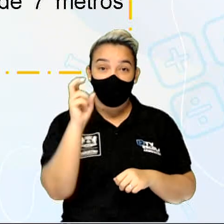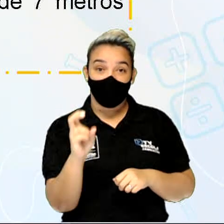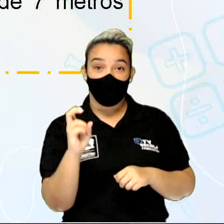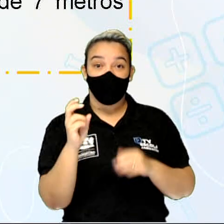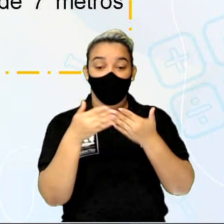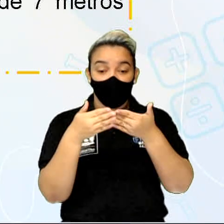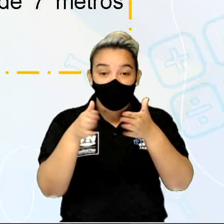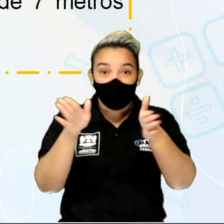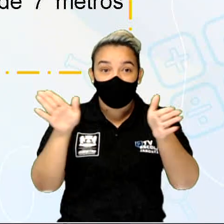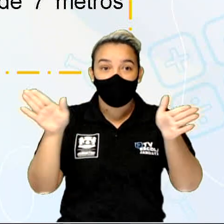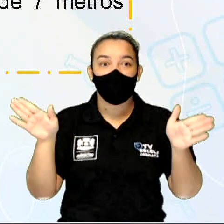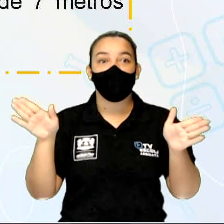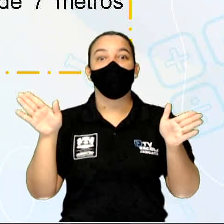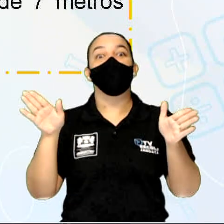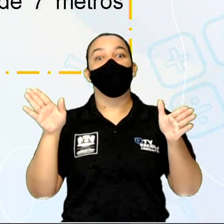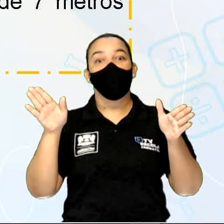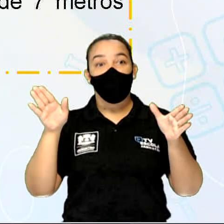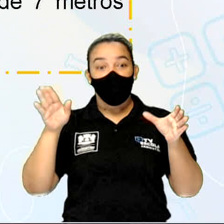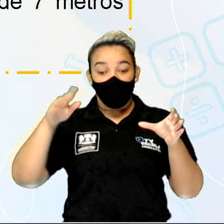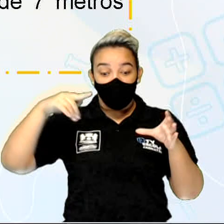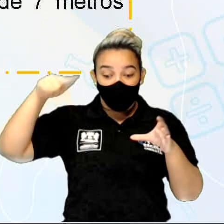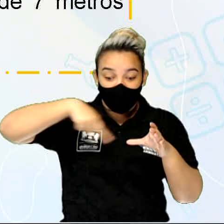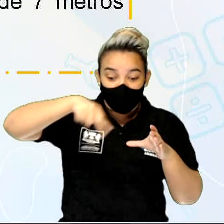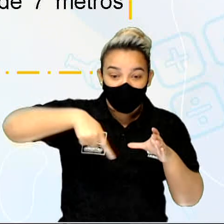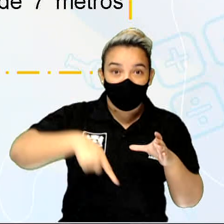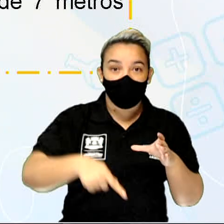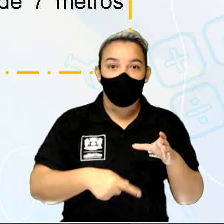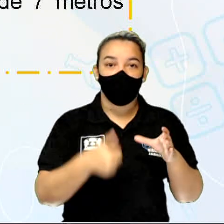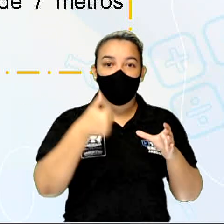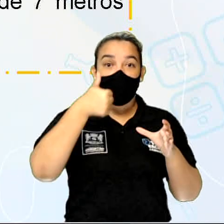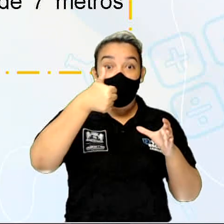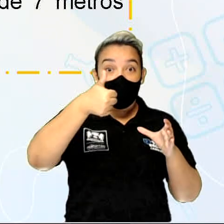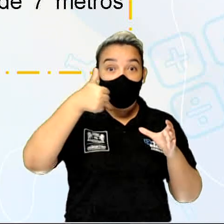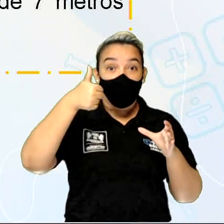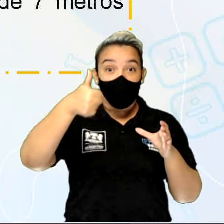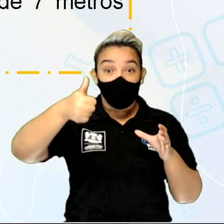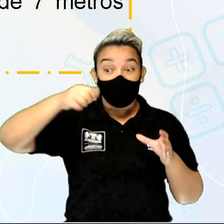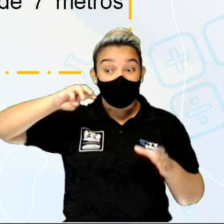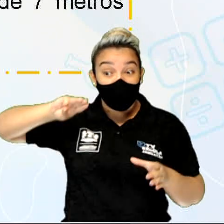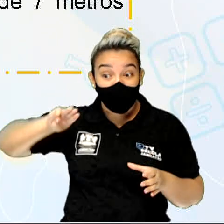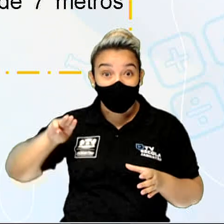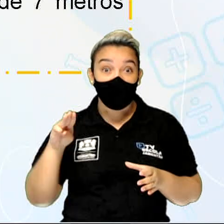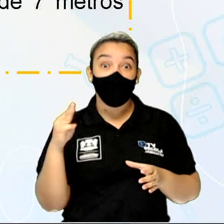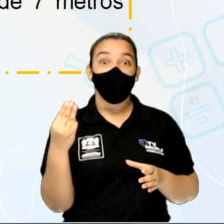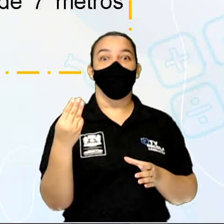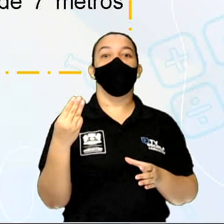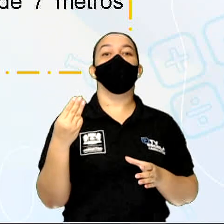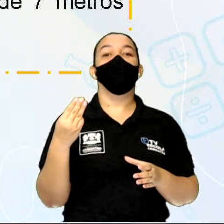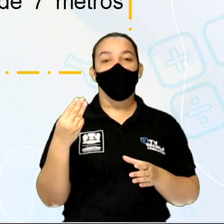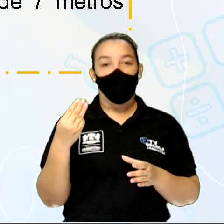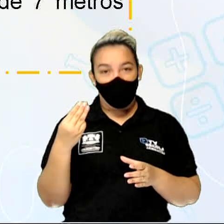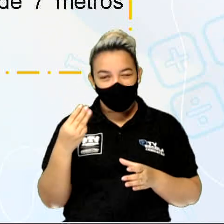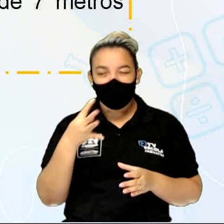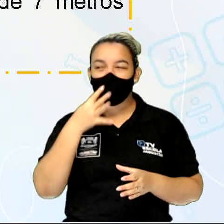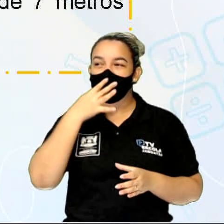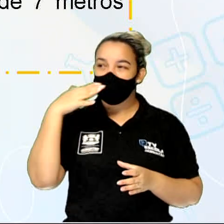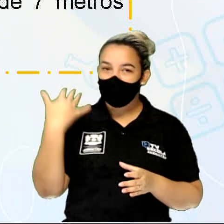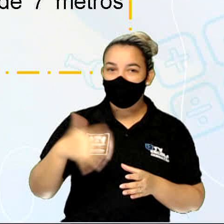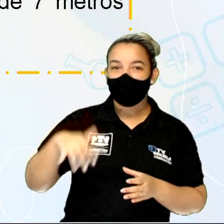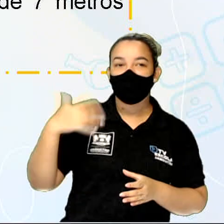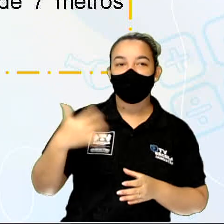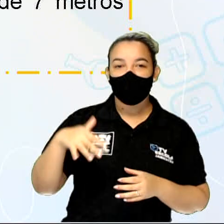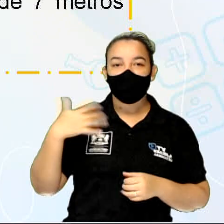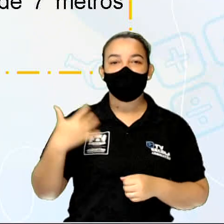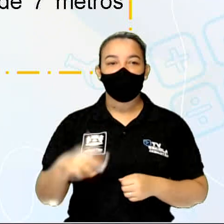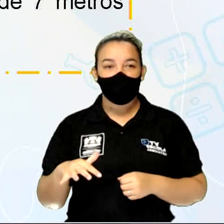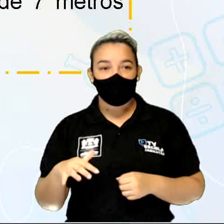aberto sobre ele um túnel de mais de 11 mil metros para o trânsito de veículos. Interessante a questão da engenharia. E